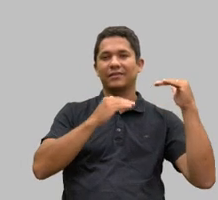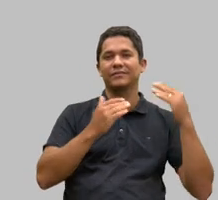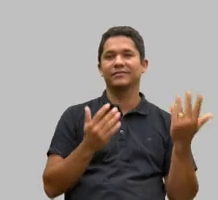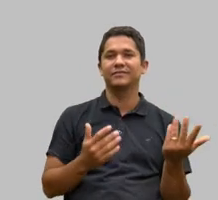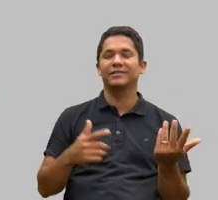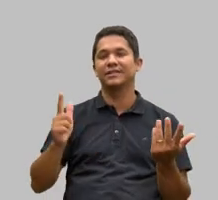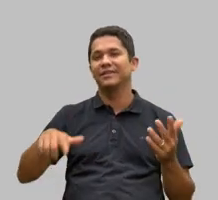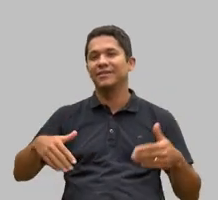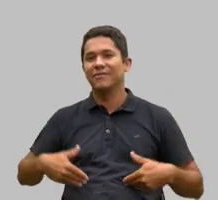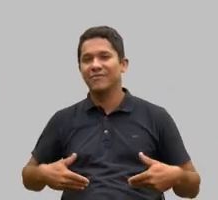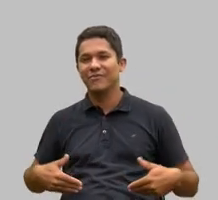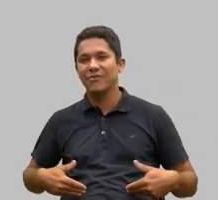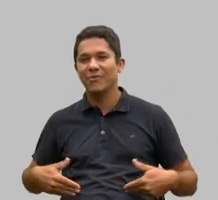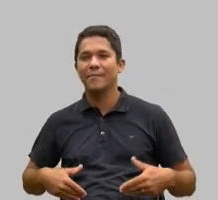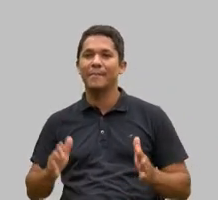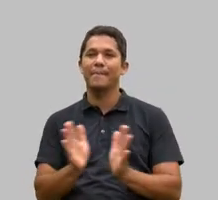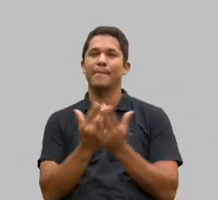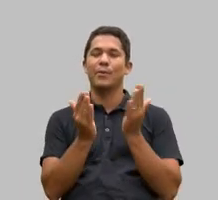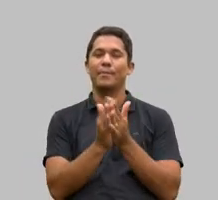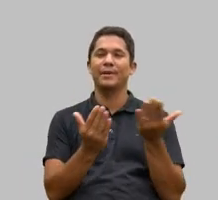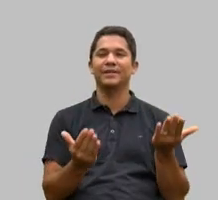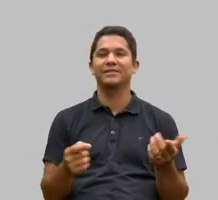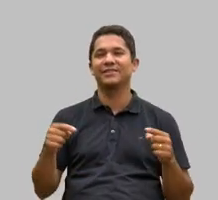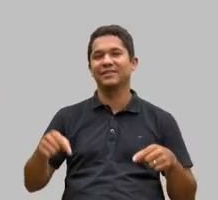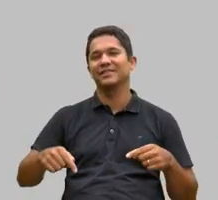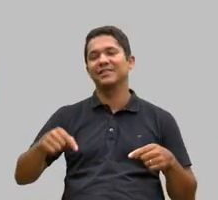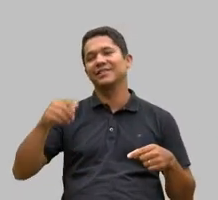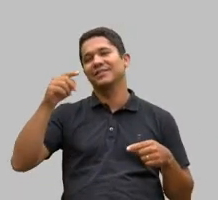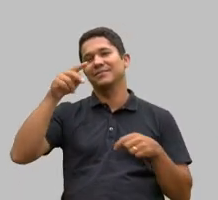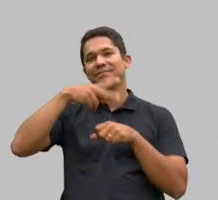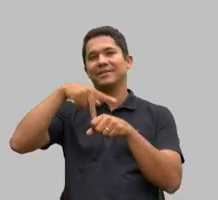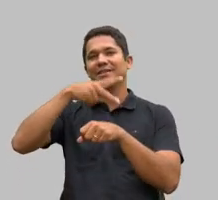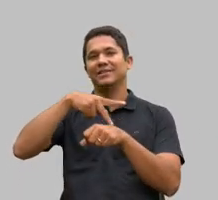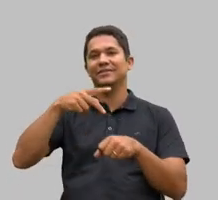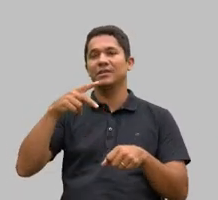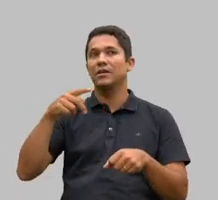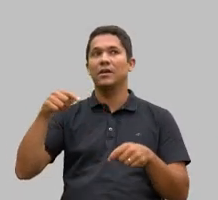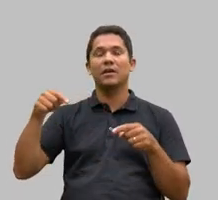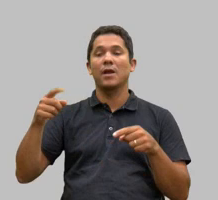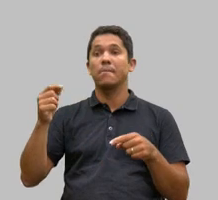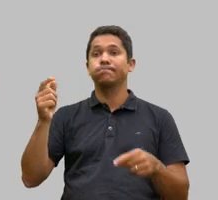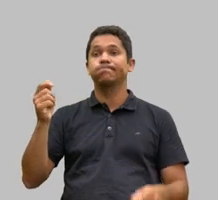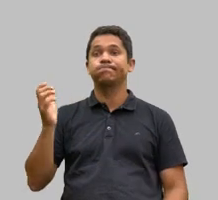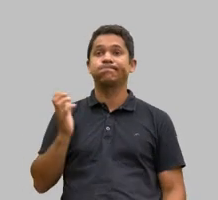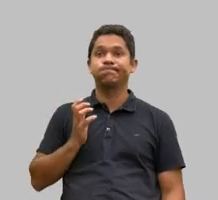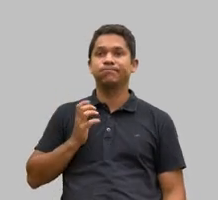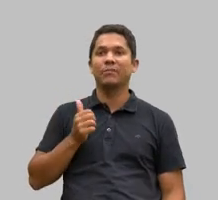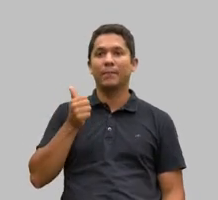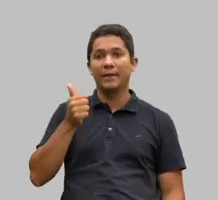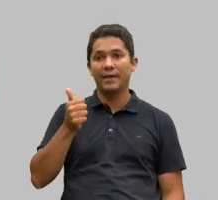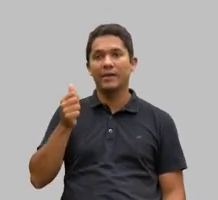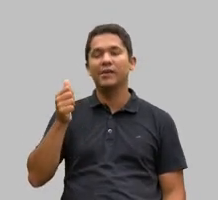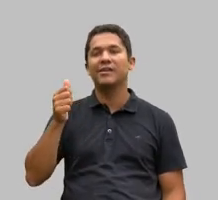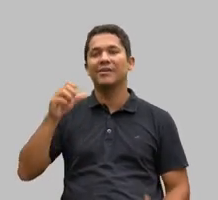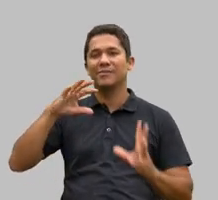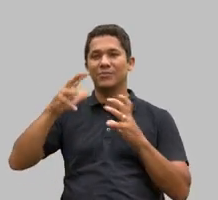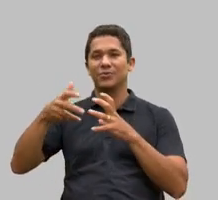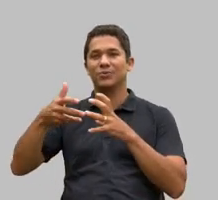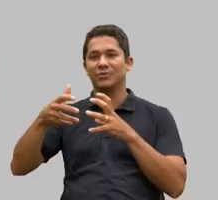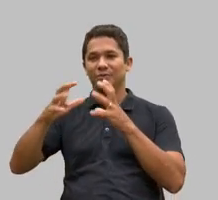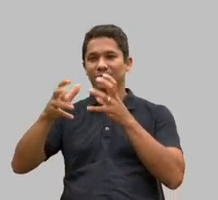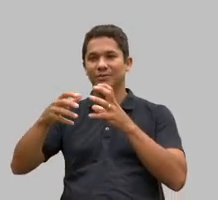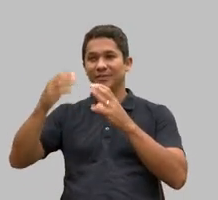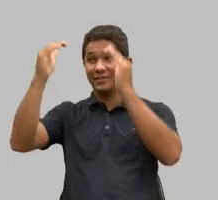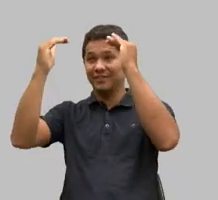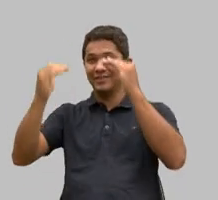fome e da pobreza num país que tem a oitava, a nona economia do mundo e poderia, tecnicamente, estar mais avançado na sua